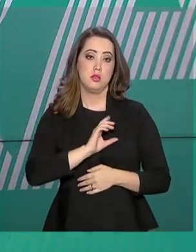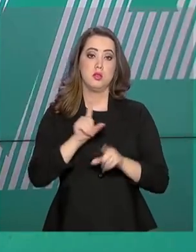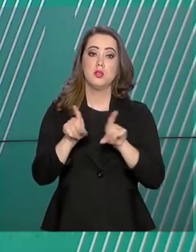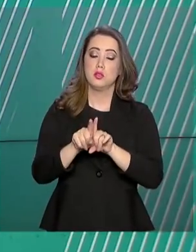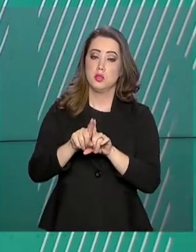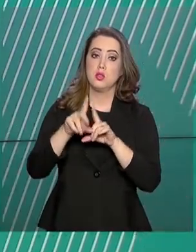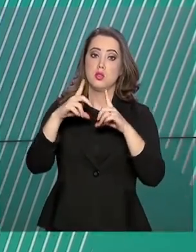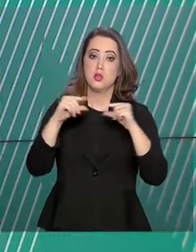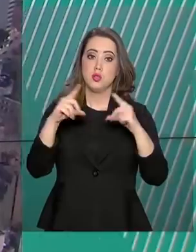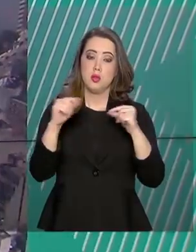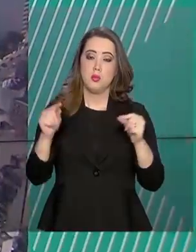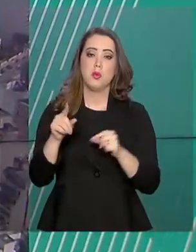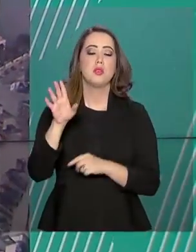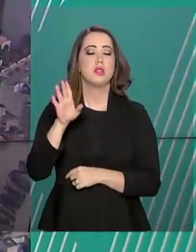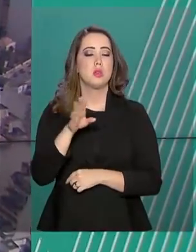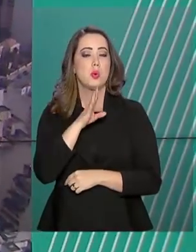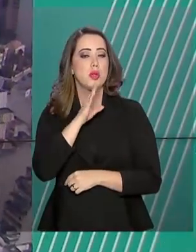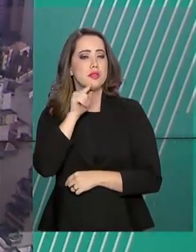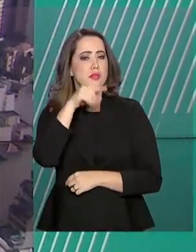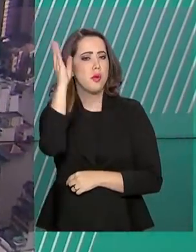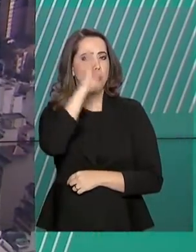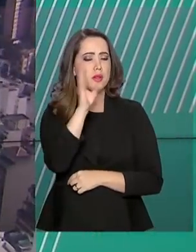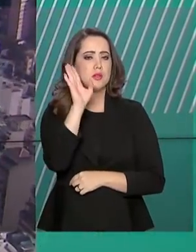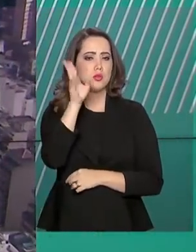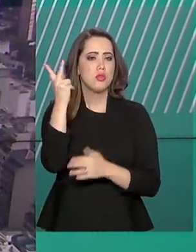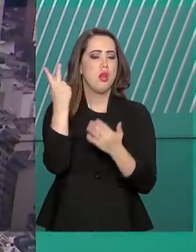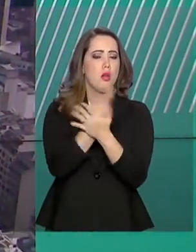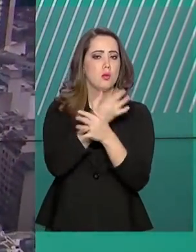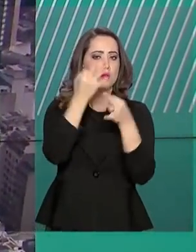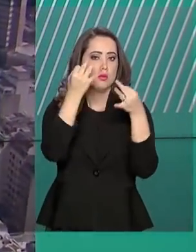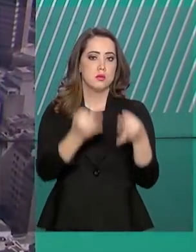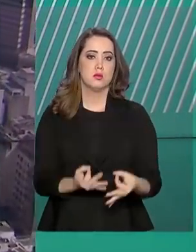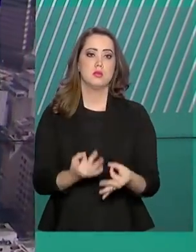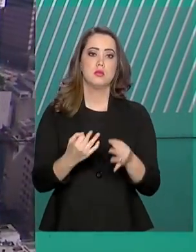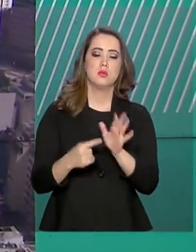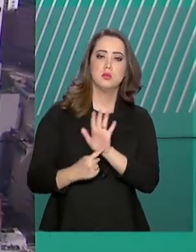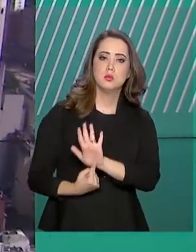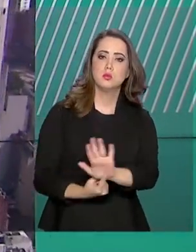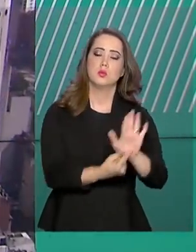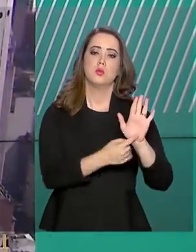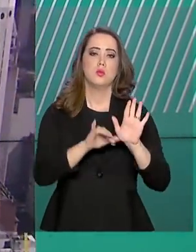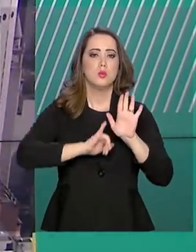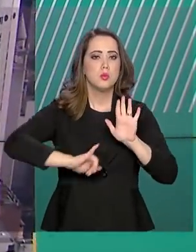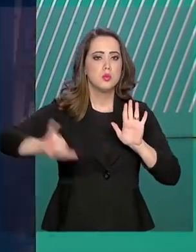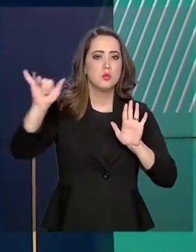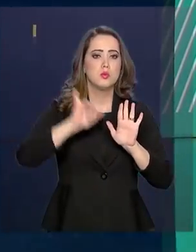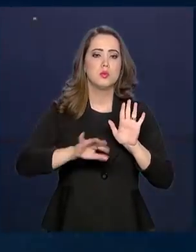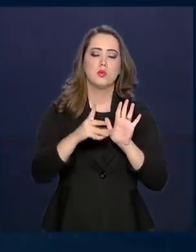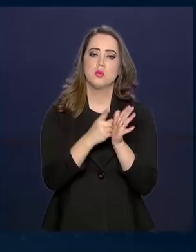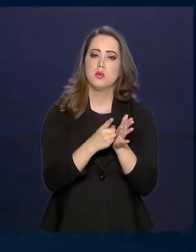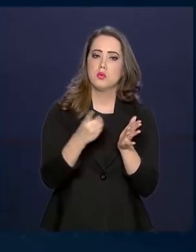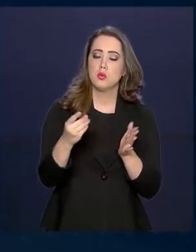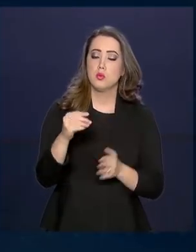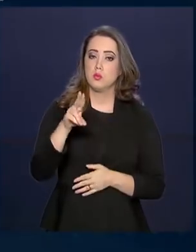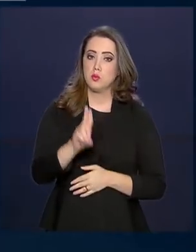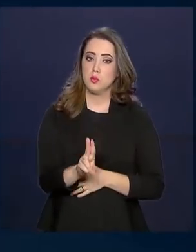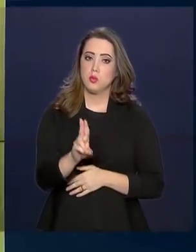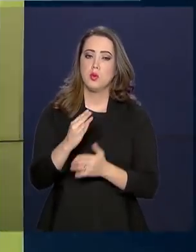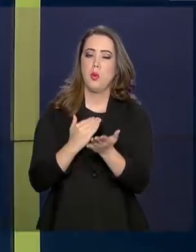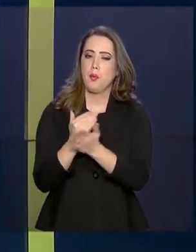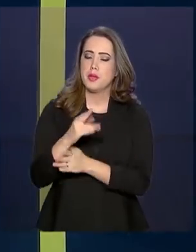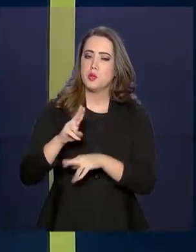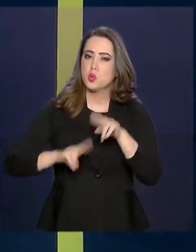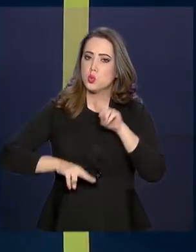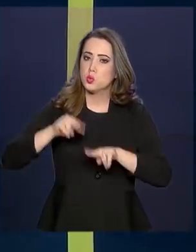já é uma realidade. A medida foi publicada no Diário Oficial da União em março e começa a valer a partir de junho. A